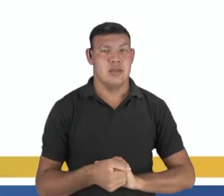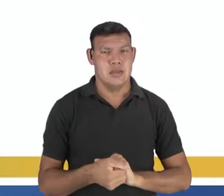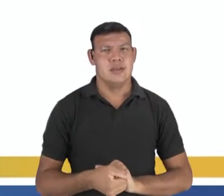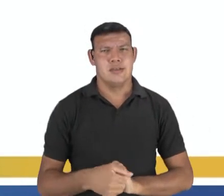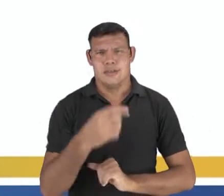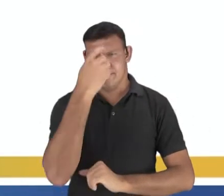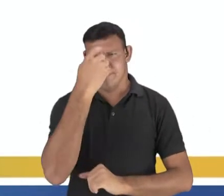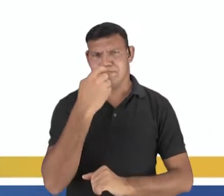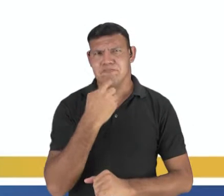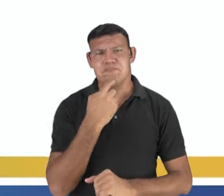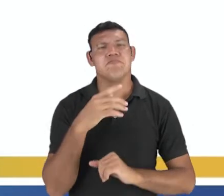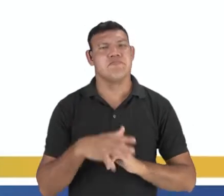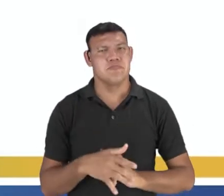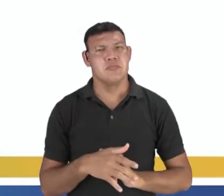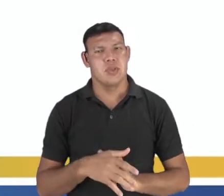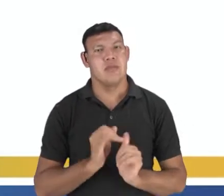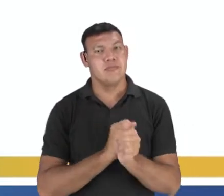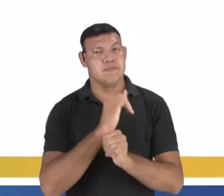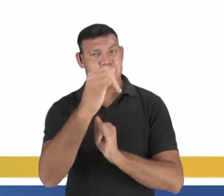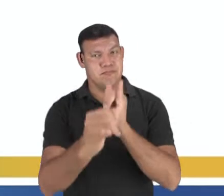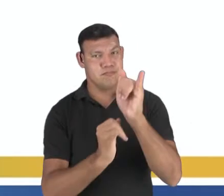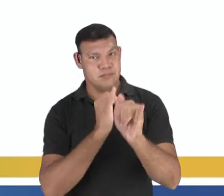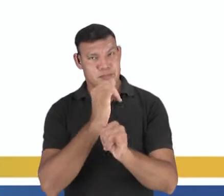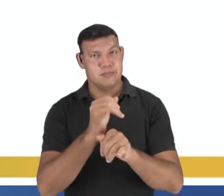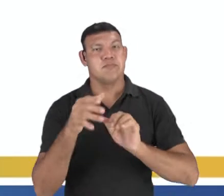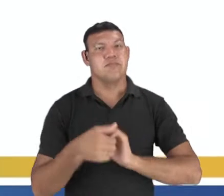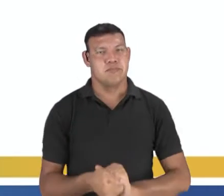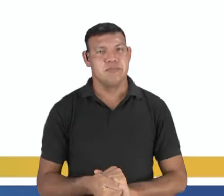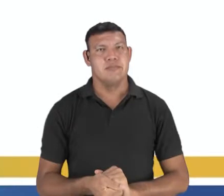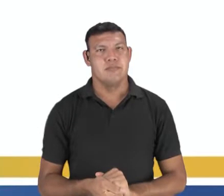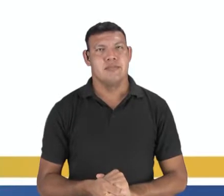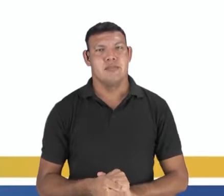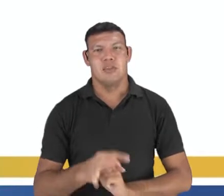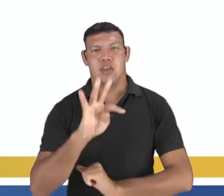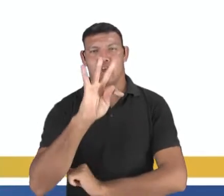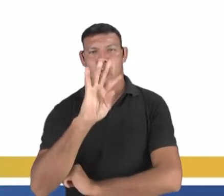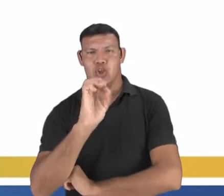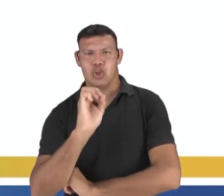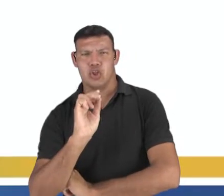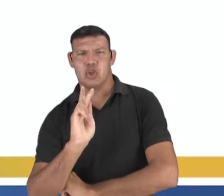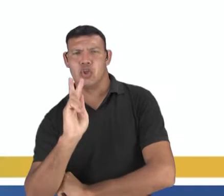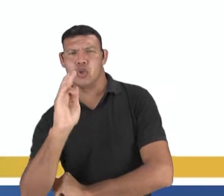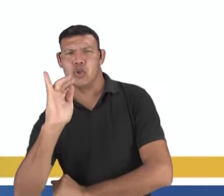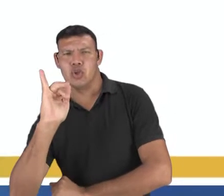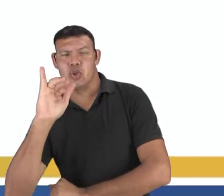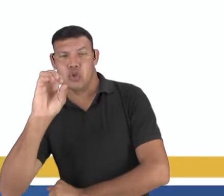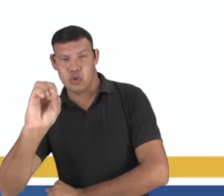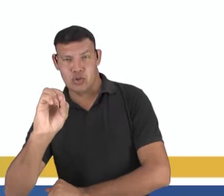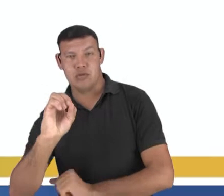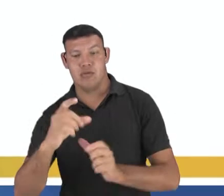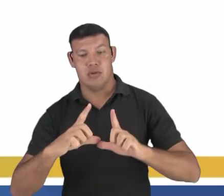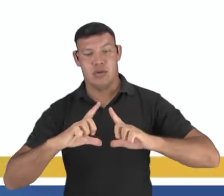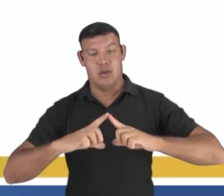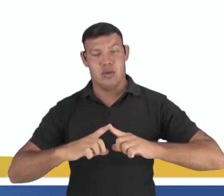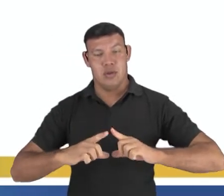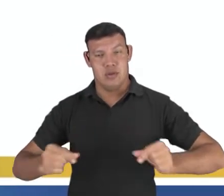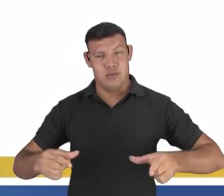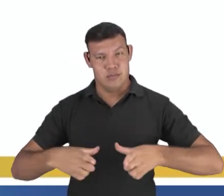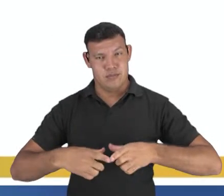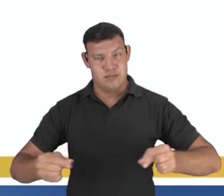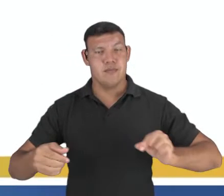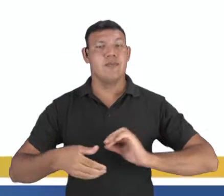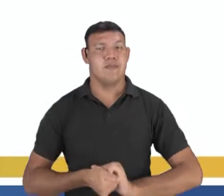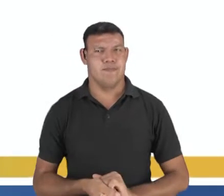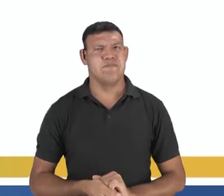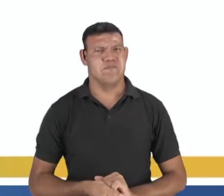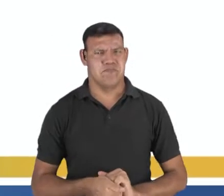dessas imagens de arte digital em Tóquio. Observem o cenário, que coisa mais fantástica, não